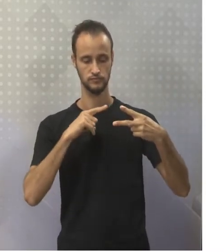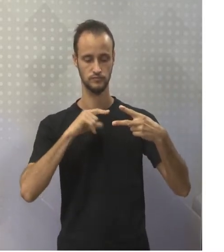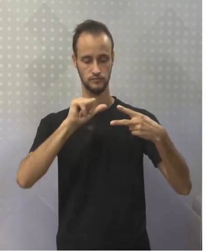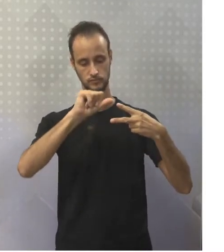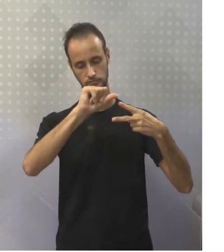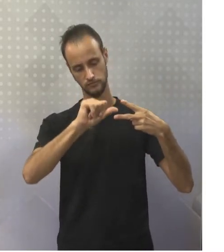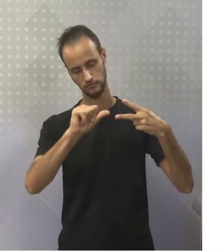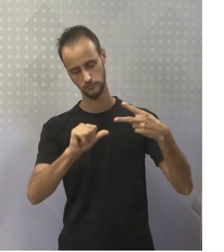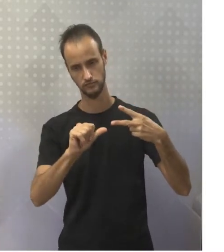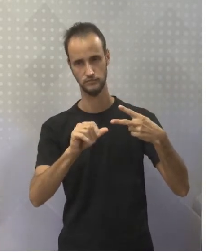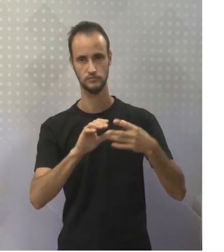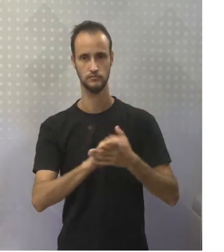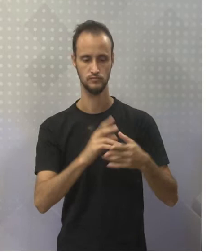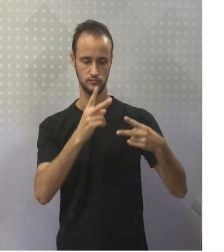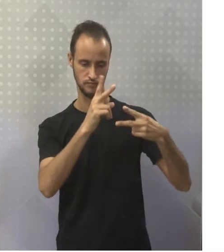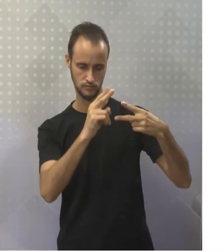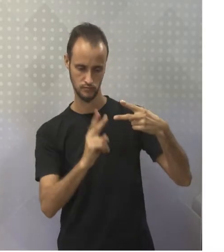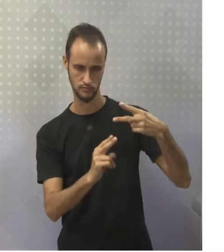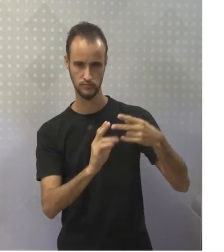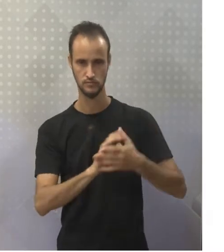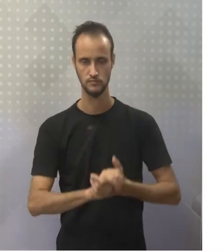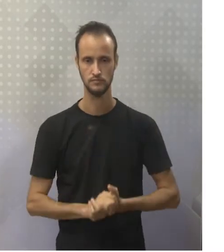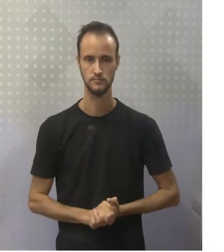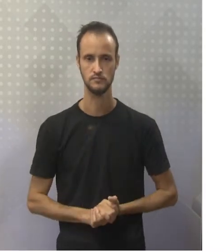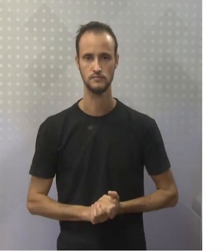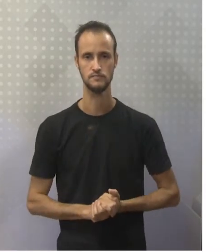similares, iguais, ok?